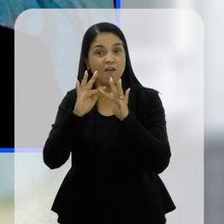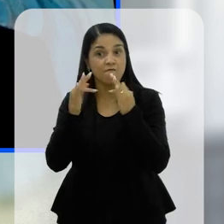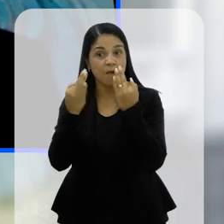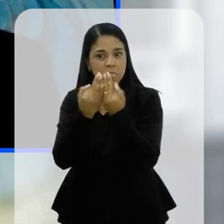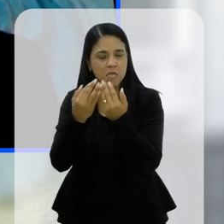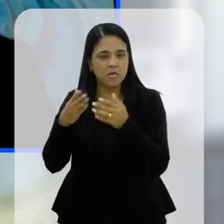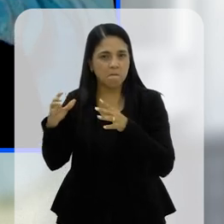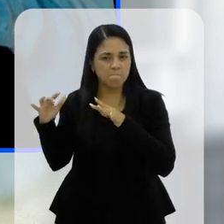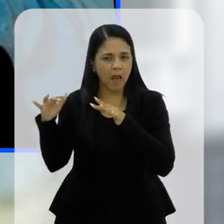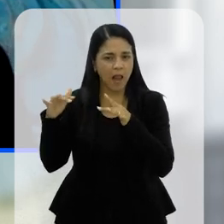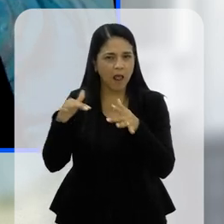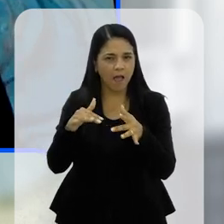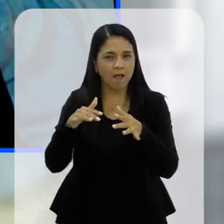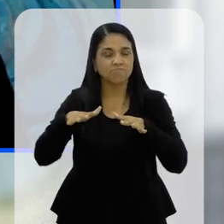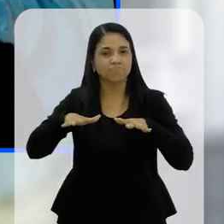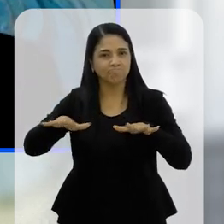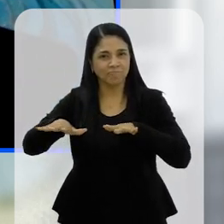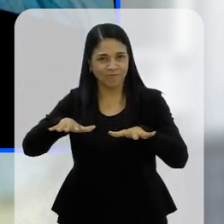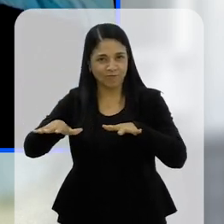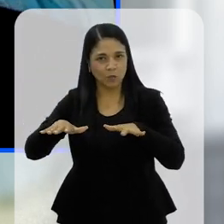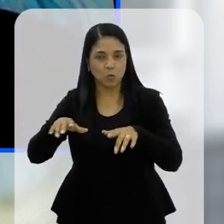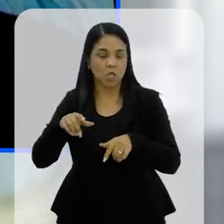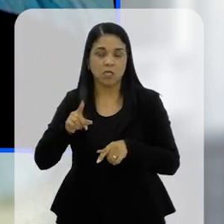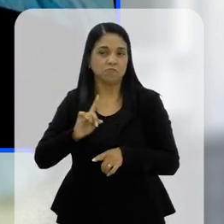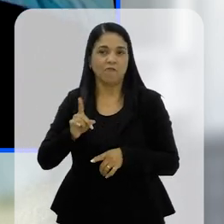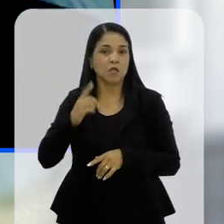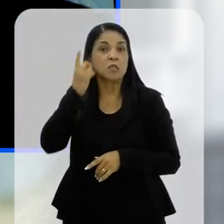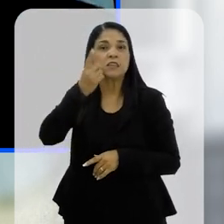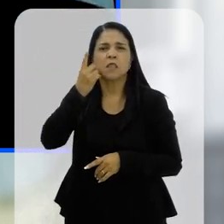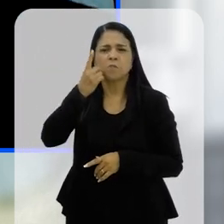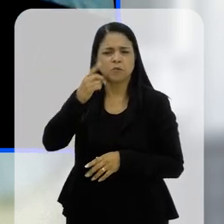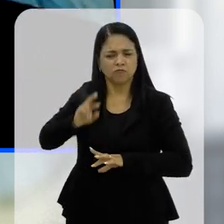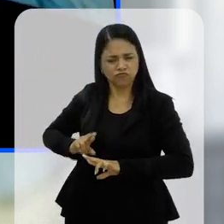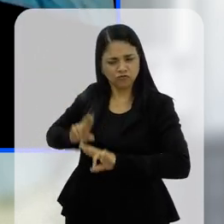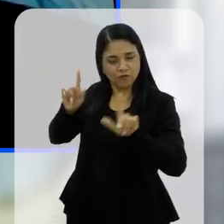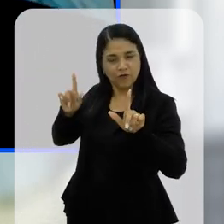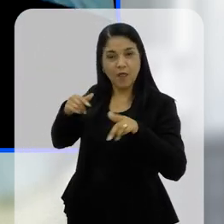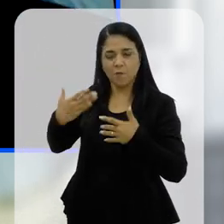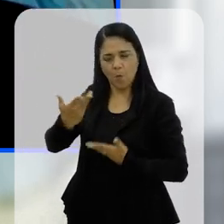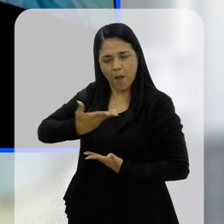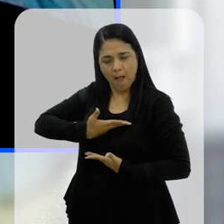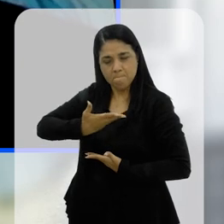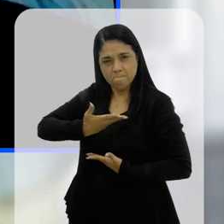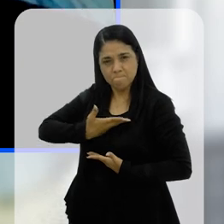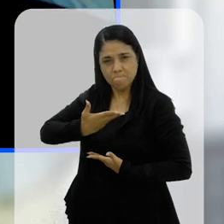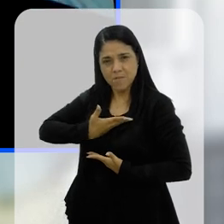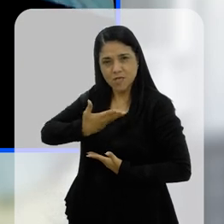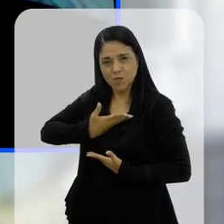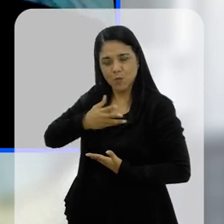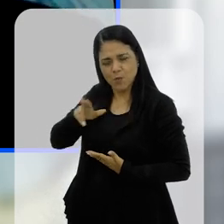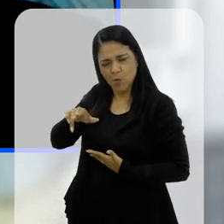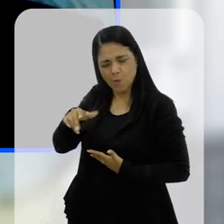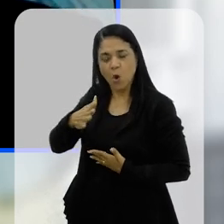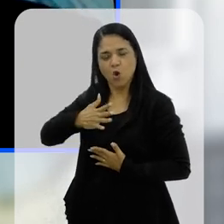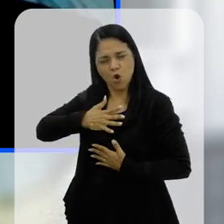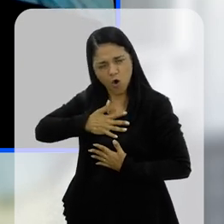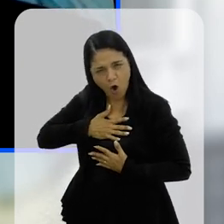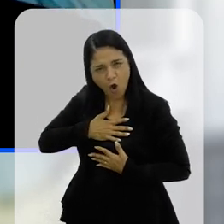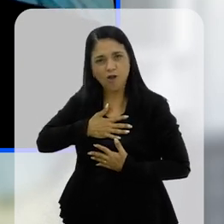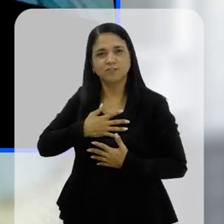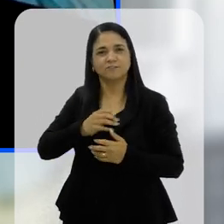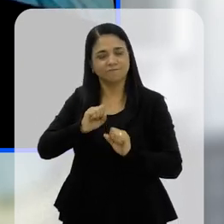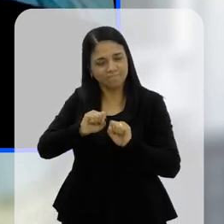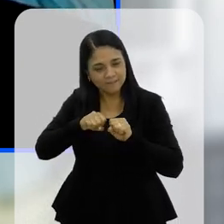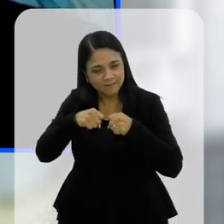sempre com a família dele lá, ele não vai como deputado, ele vai como amigo, como quem quem